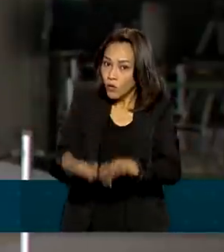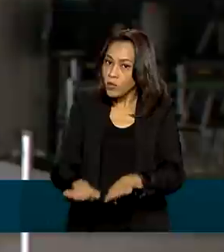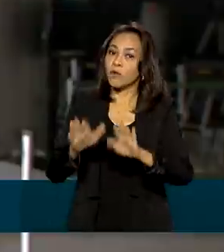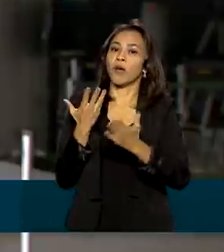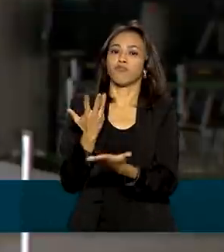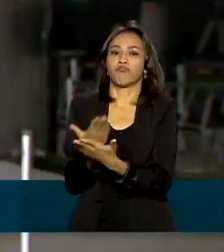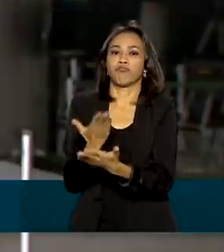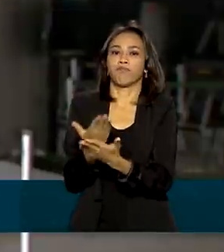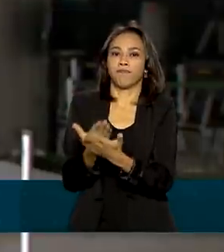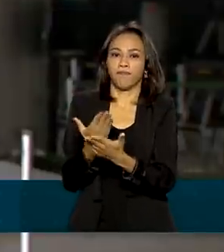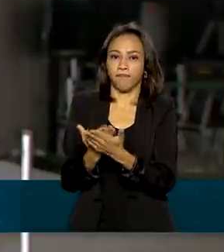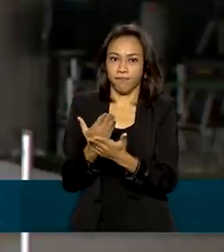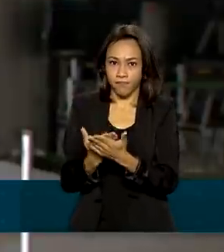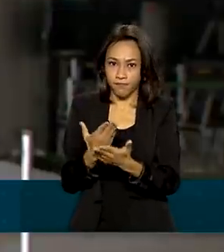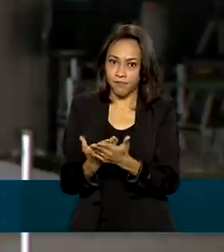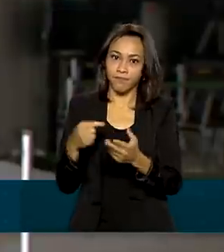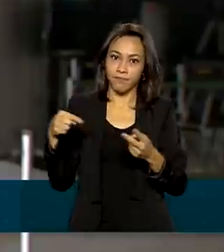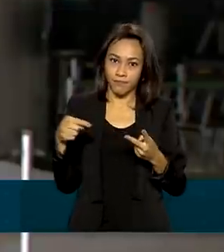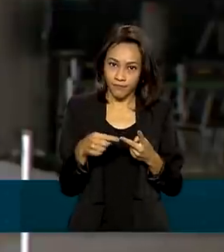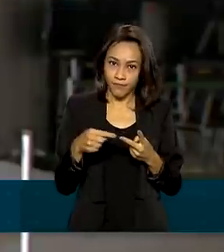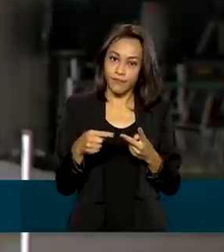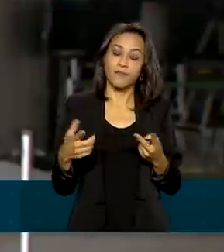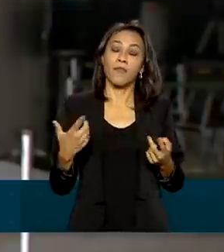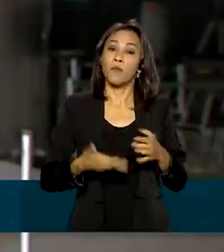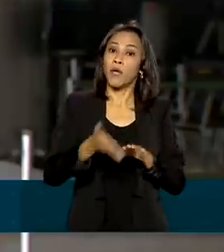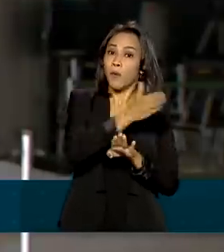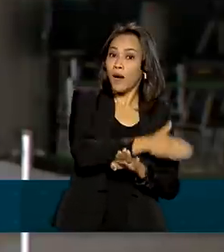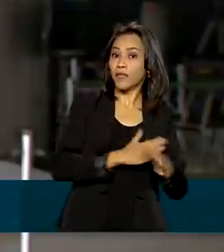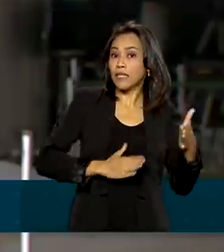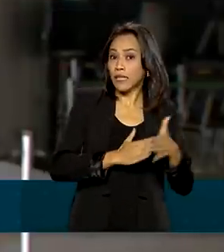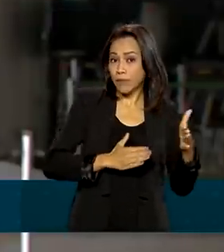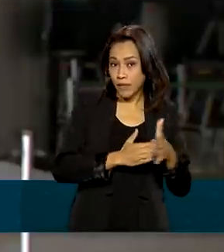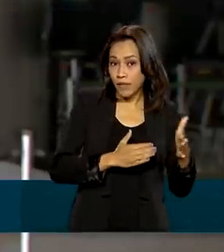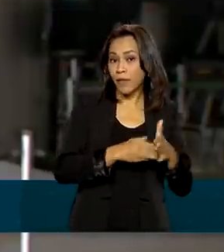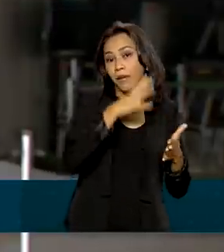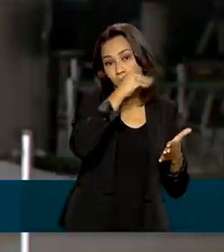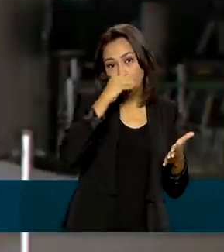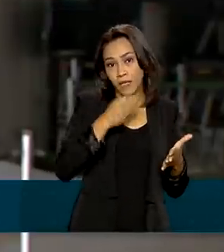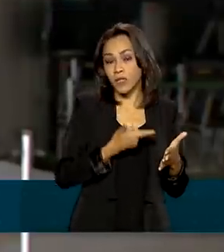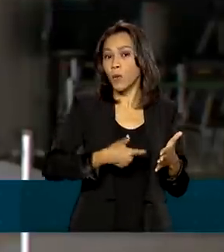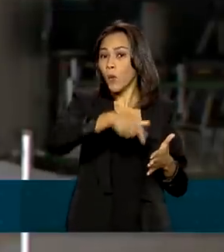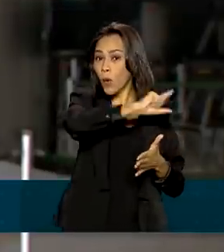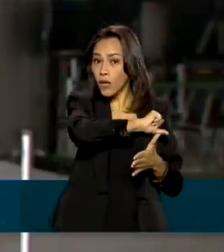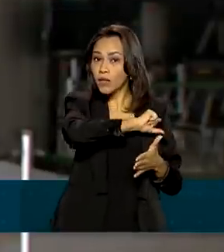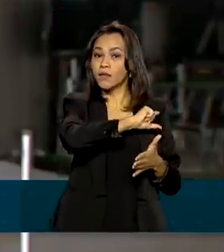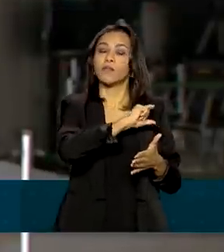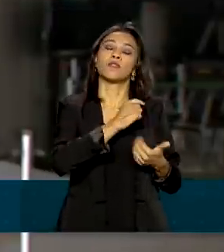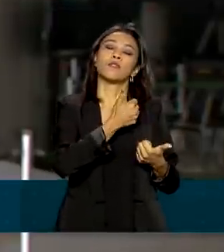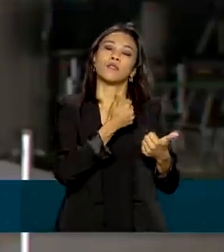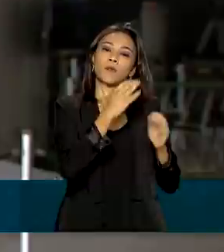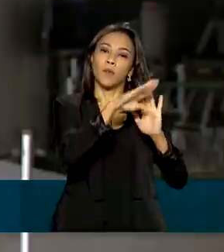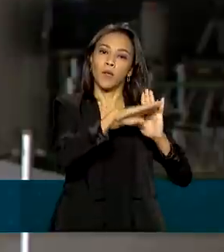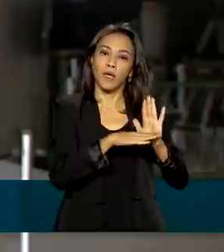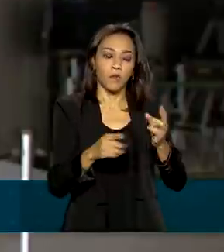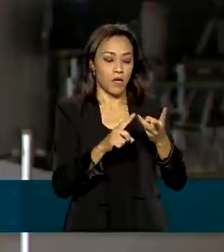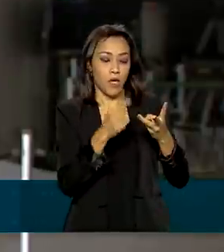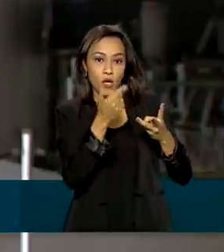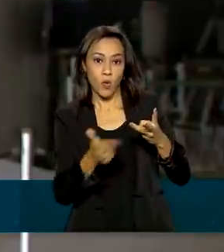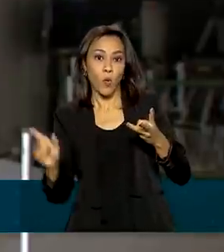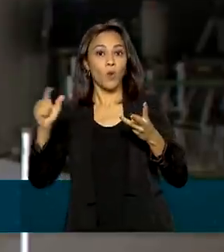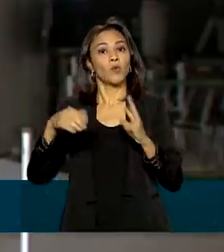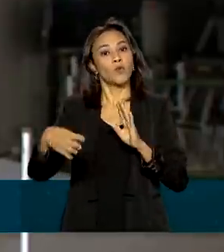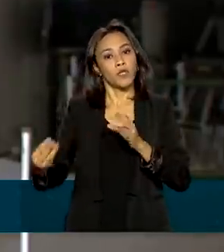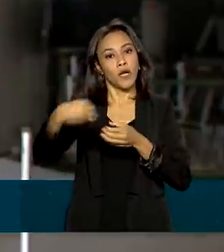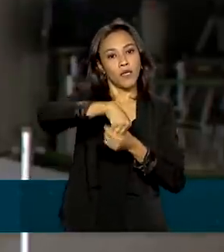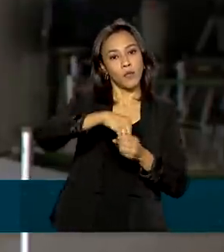Lembrando que o Bolsa Família até então limita o benefício a adolescentes de até 17 anos. E também o outro programa é o